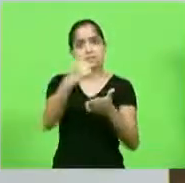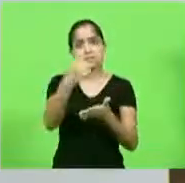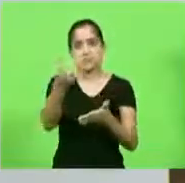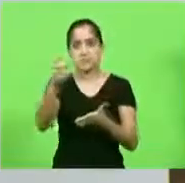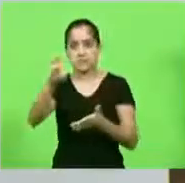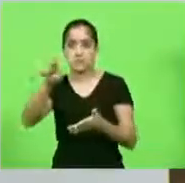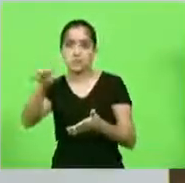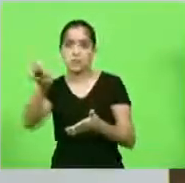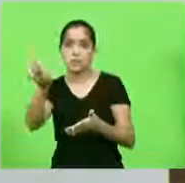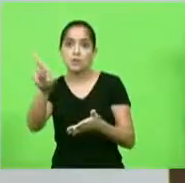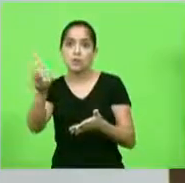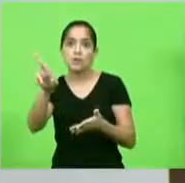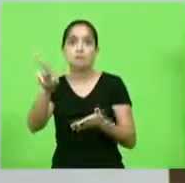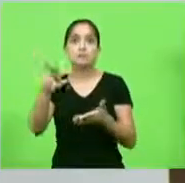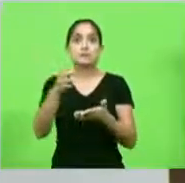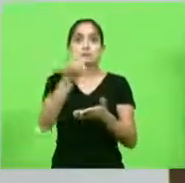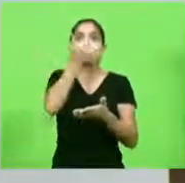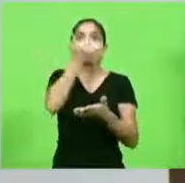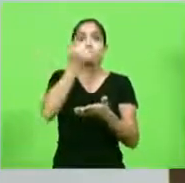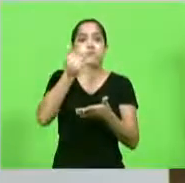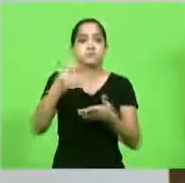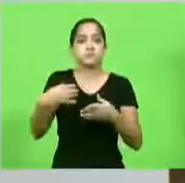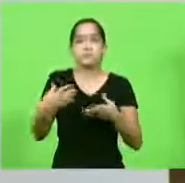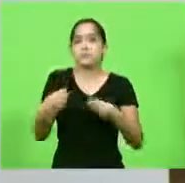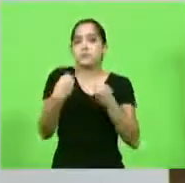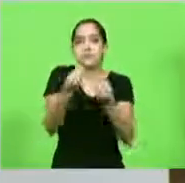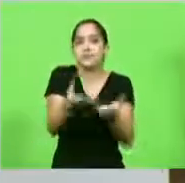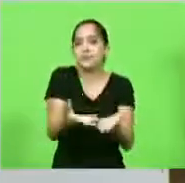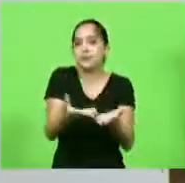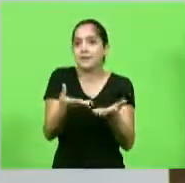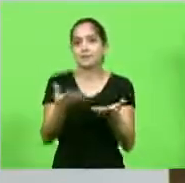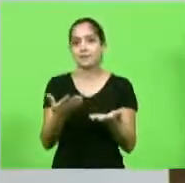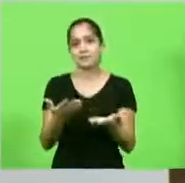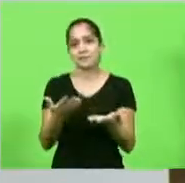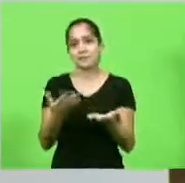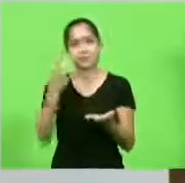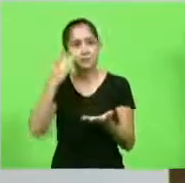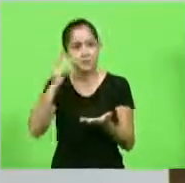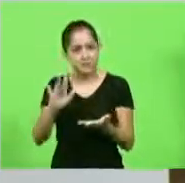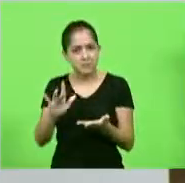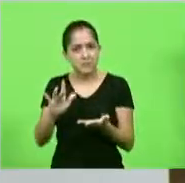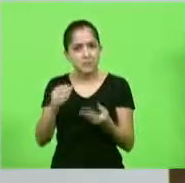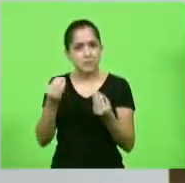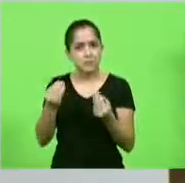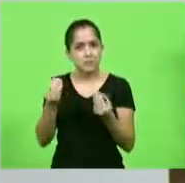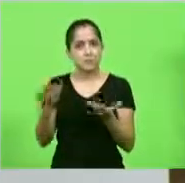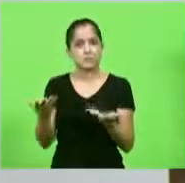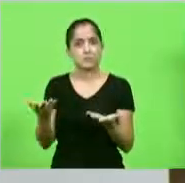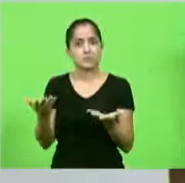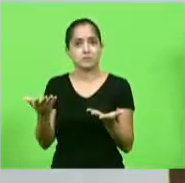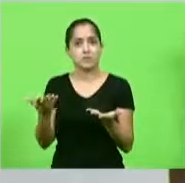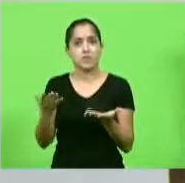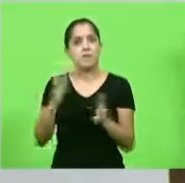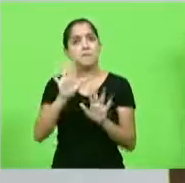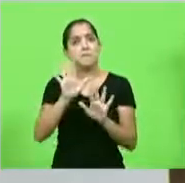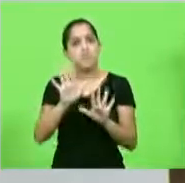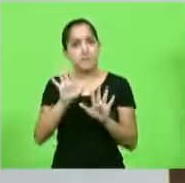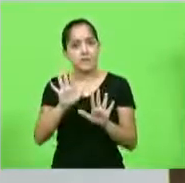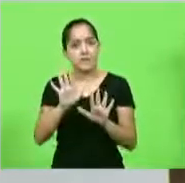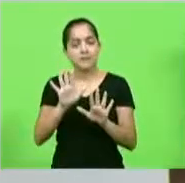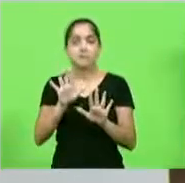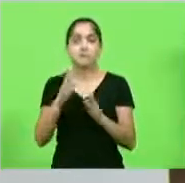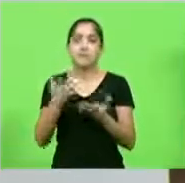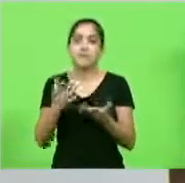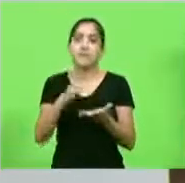e ainda corre-se risco de não receber, como não sabia? E pior, vamos lá, vamos que